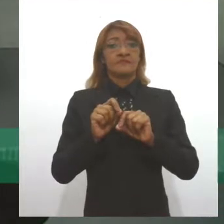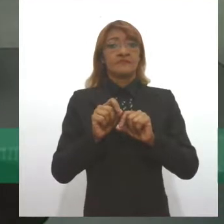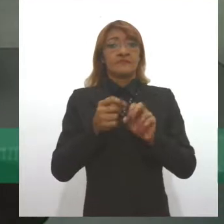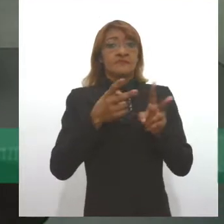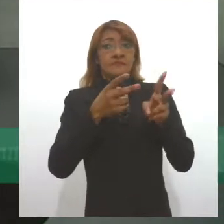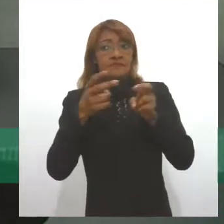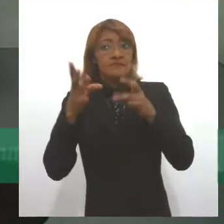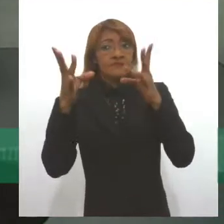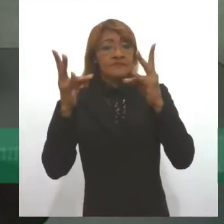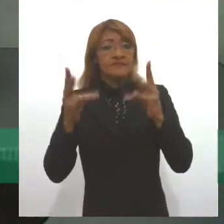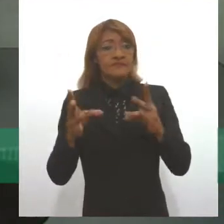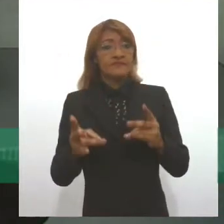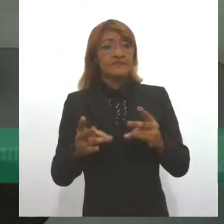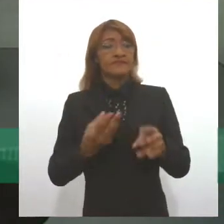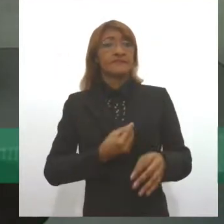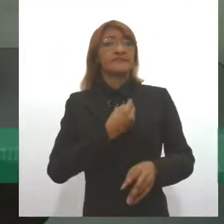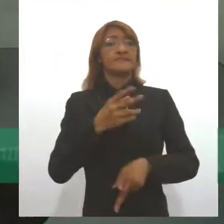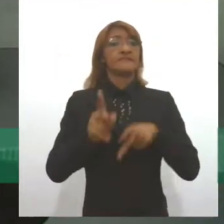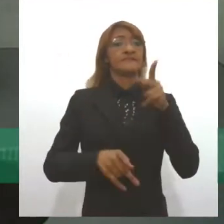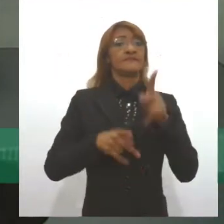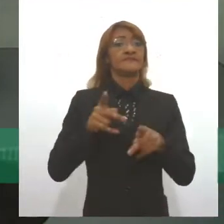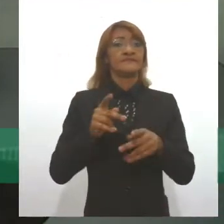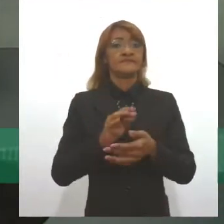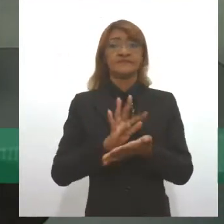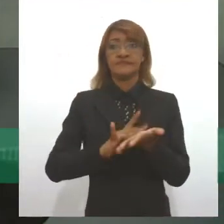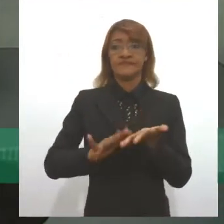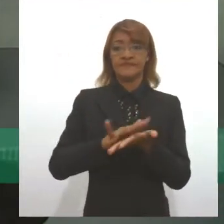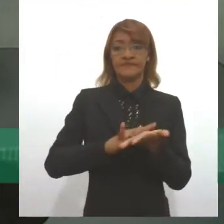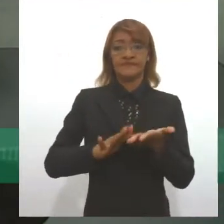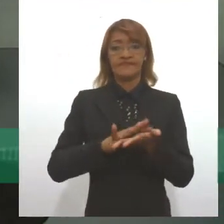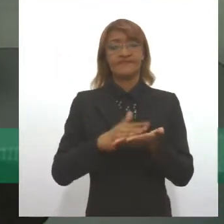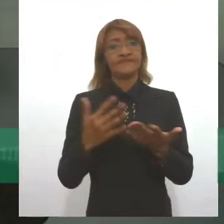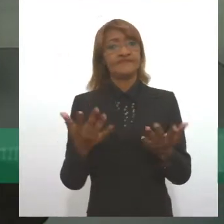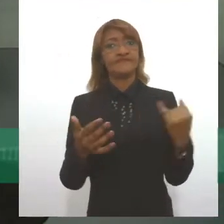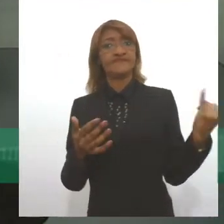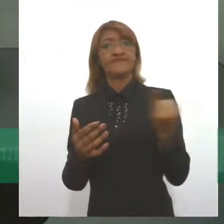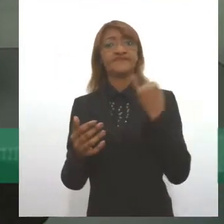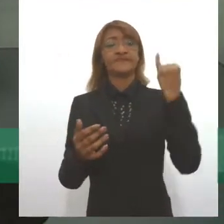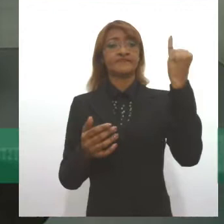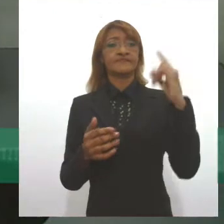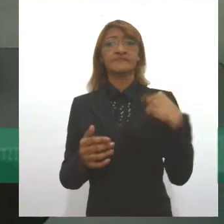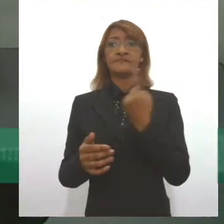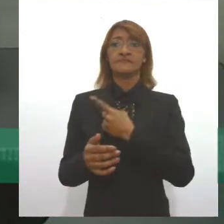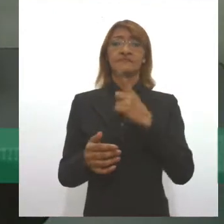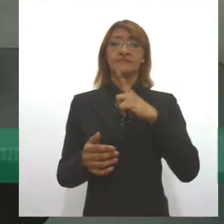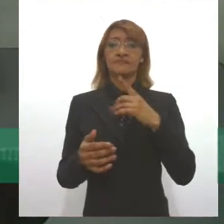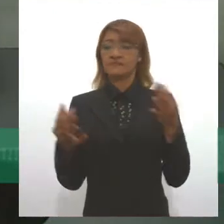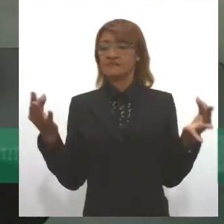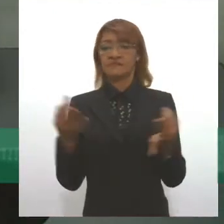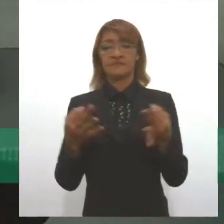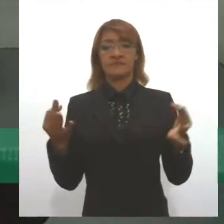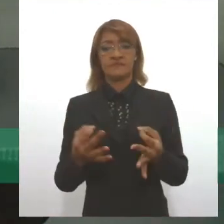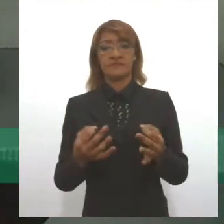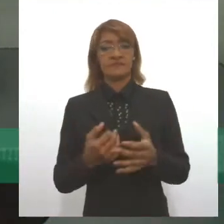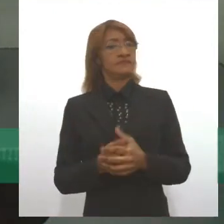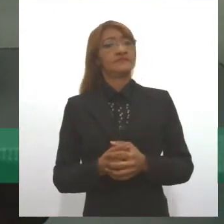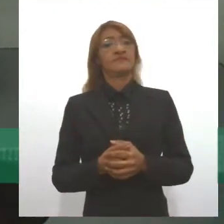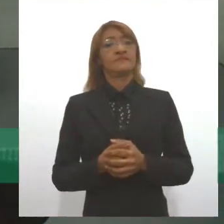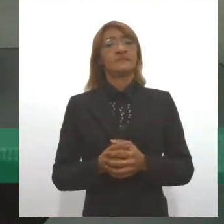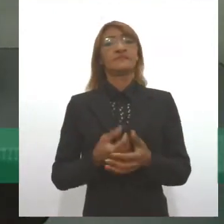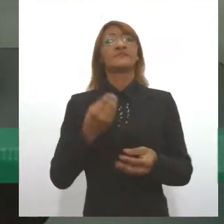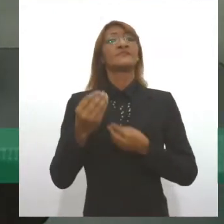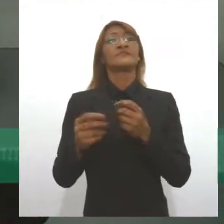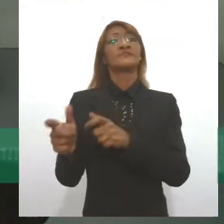detalhe da existência da população cigana. Isso é fundamental para nós termos o desenho perfeito do quantitativo, de onde eles estão,